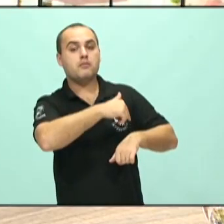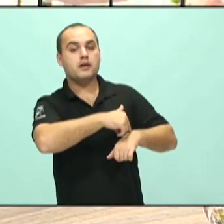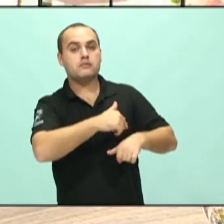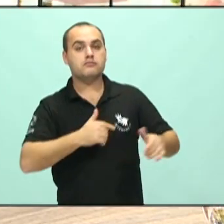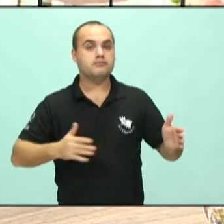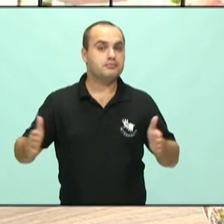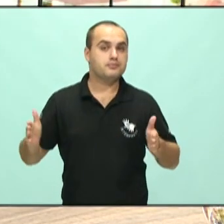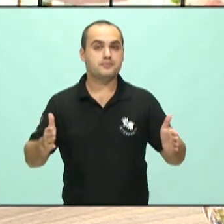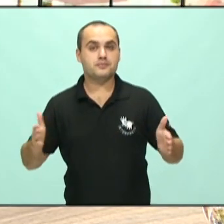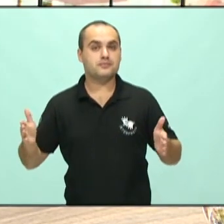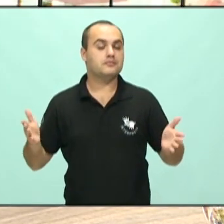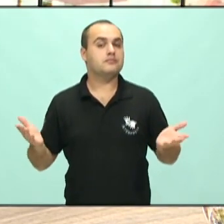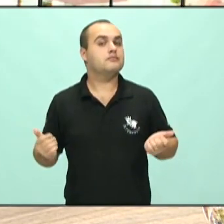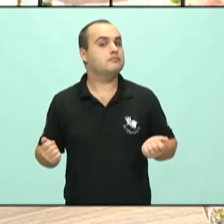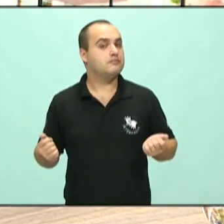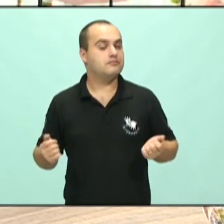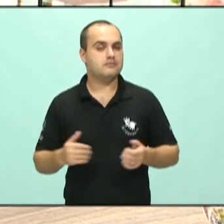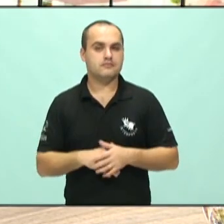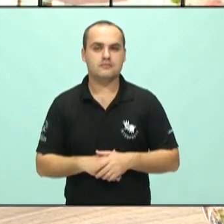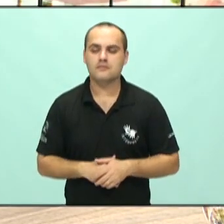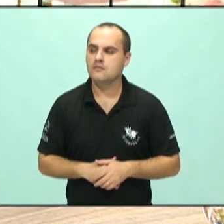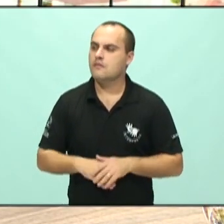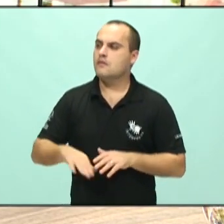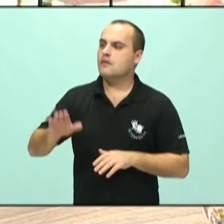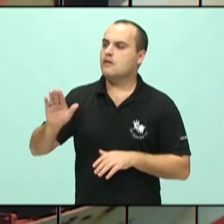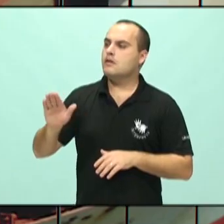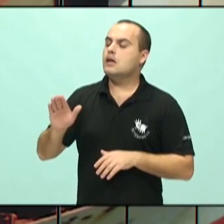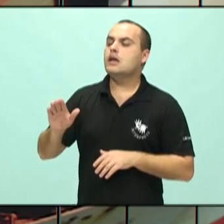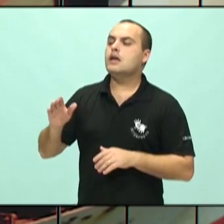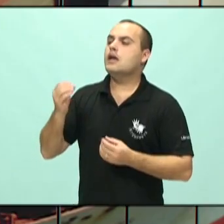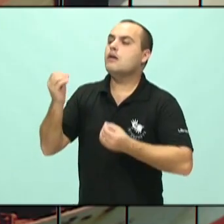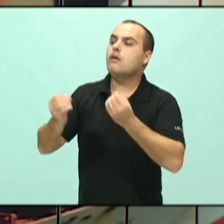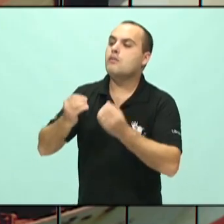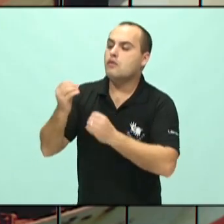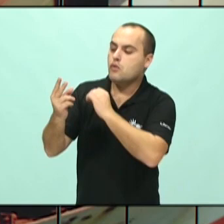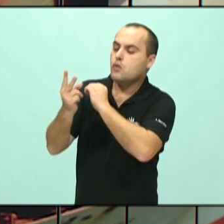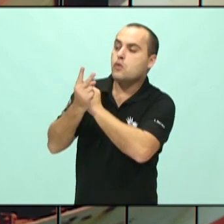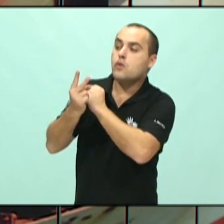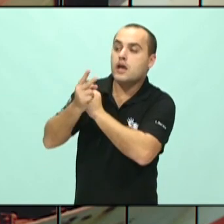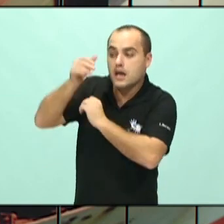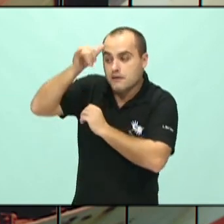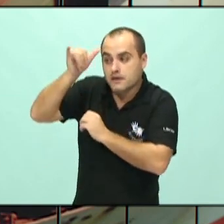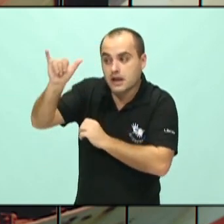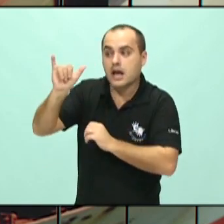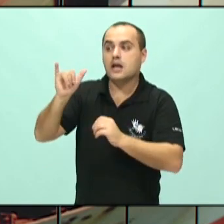Doutor, o que fazer para se prevenir dessa doença? Sim.